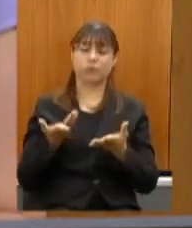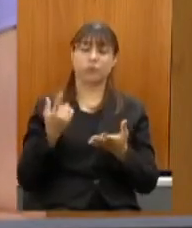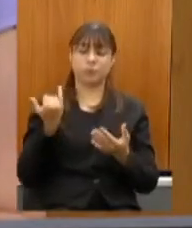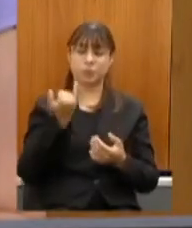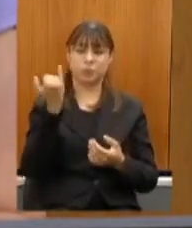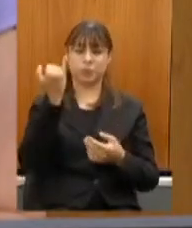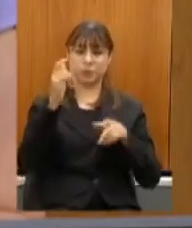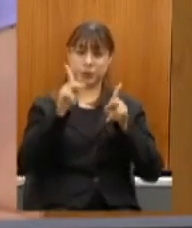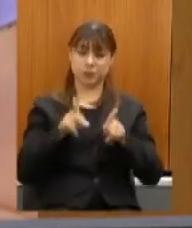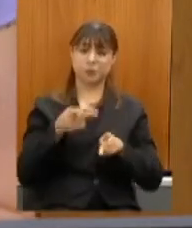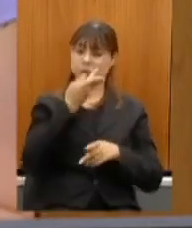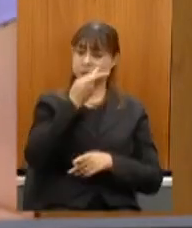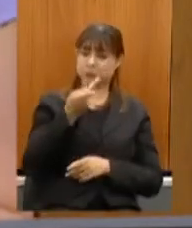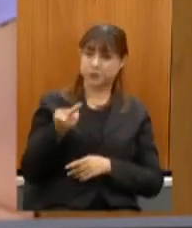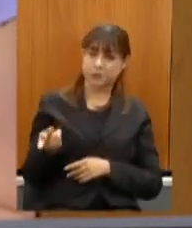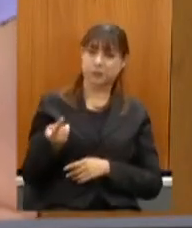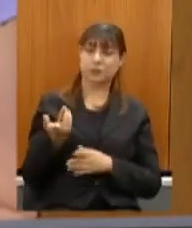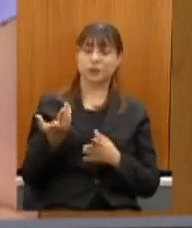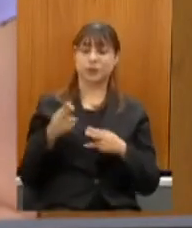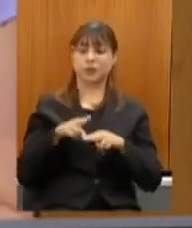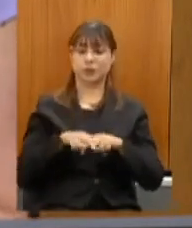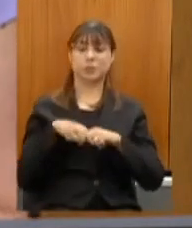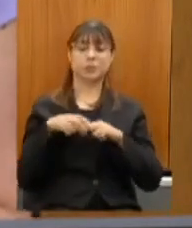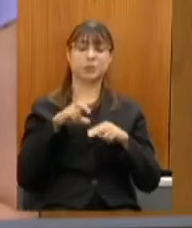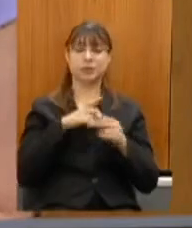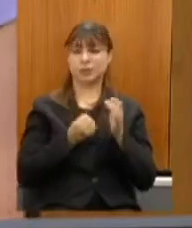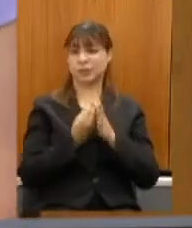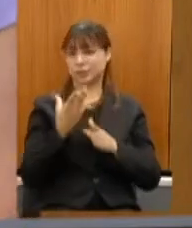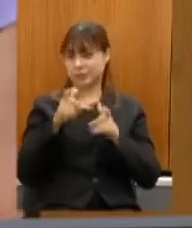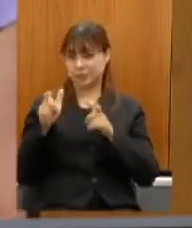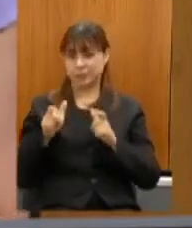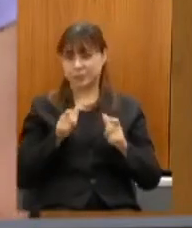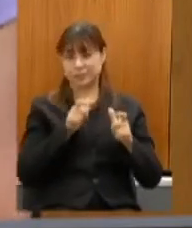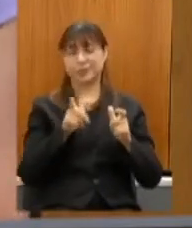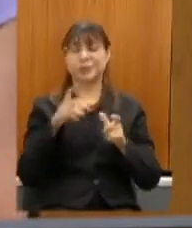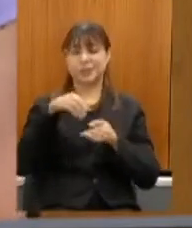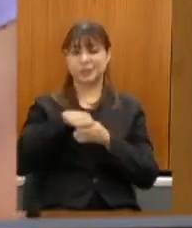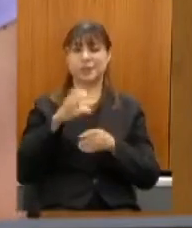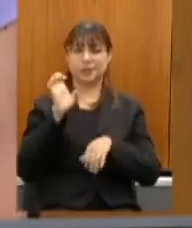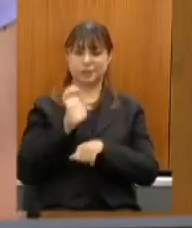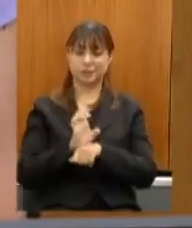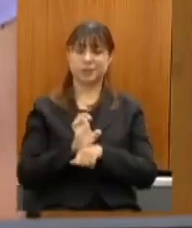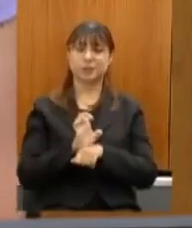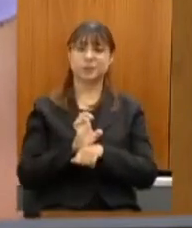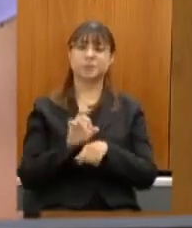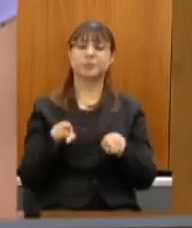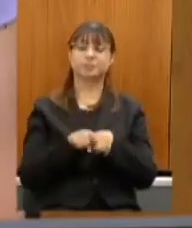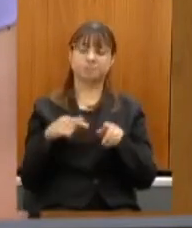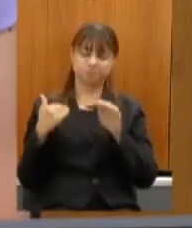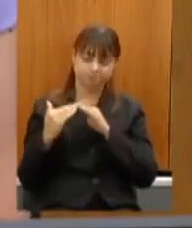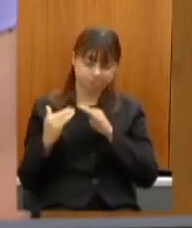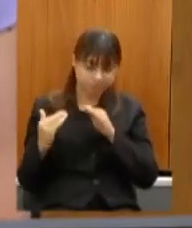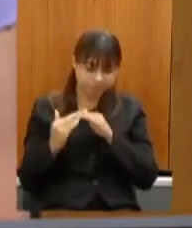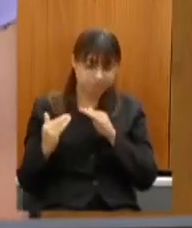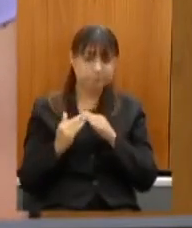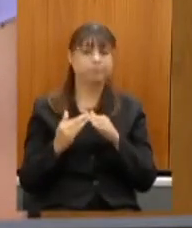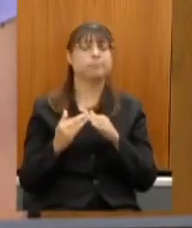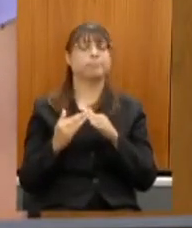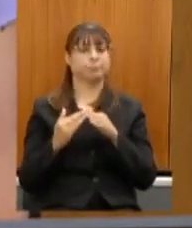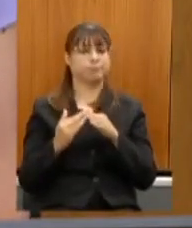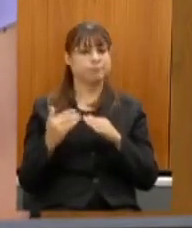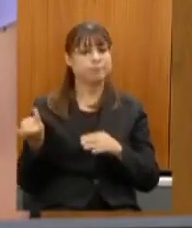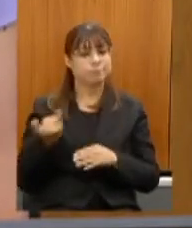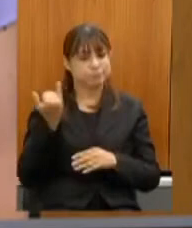as riquezas e as atrações que a gente tem aqui no nosso estado e concordo que é importantíssimo que a gente